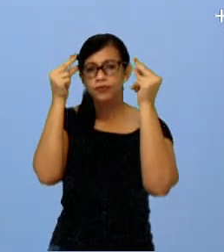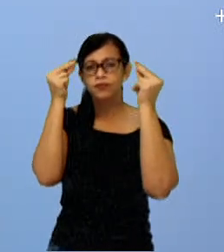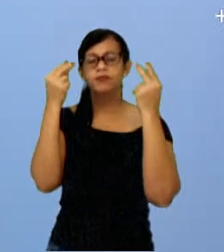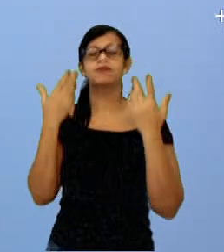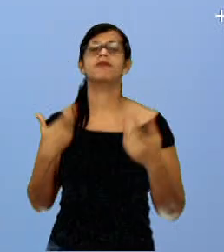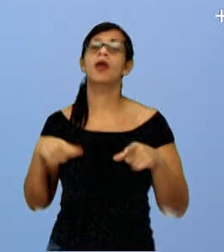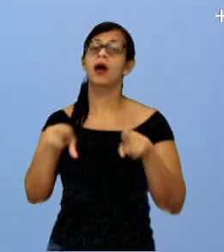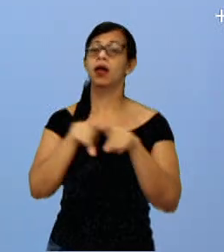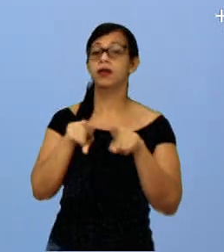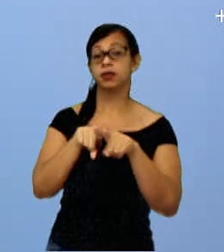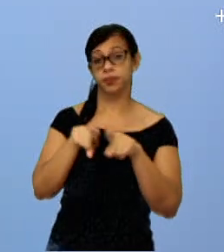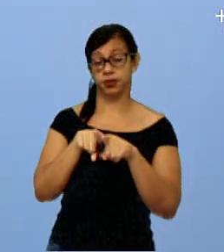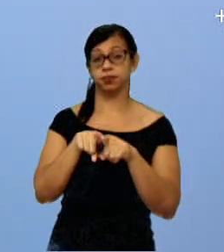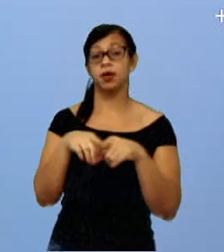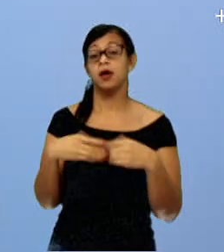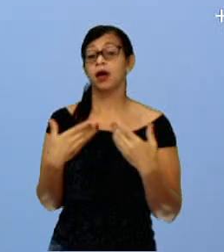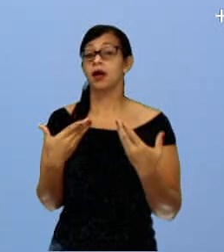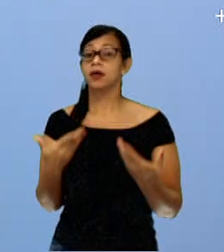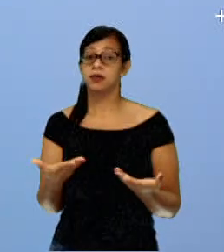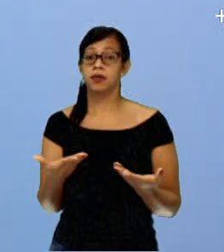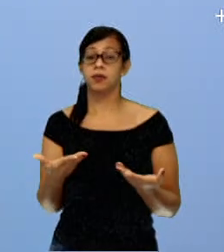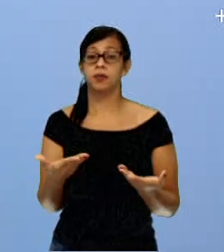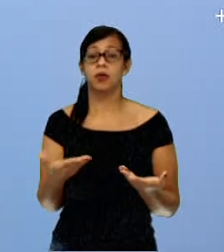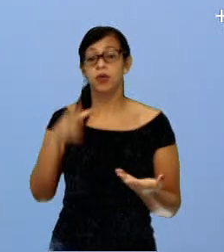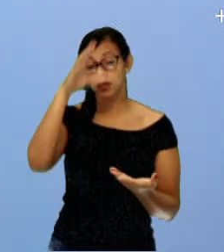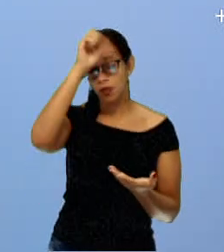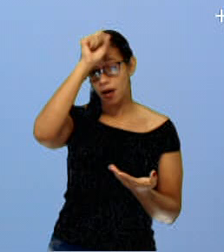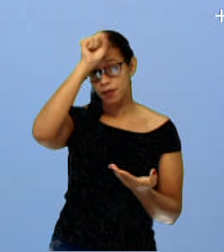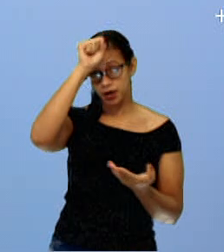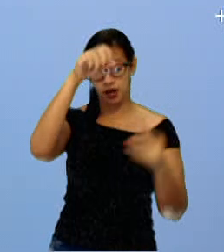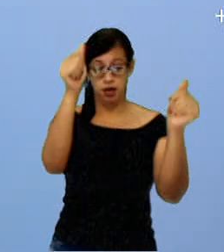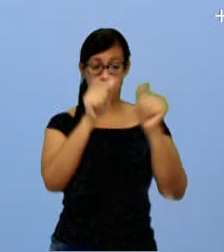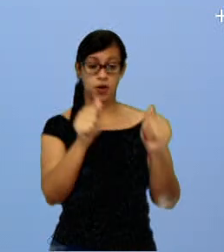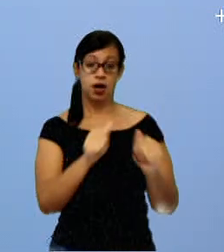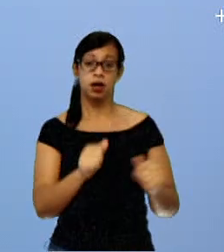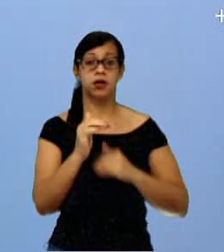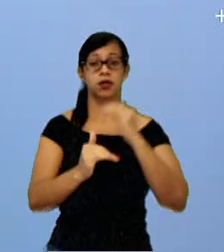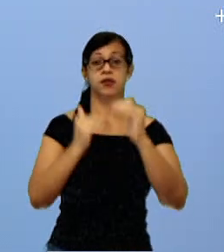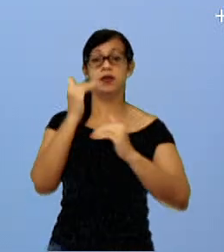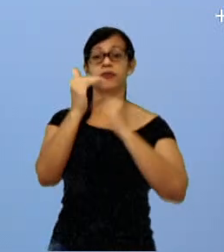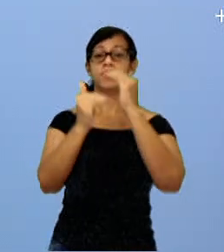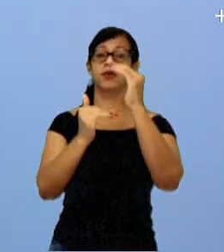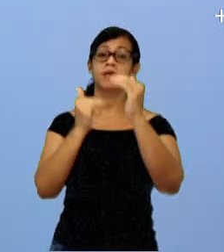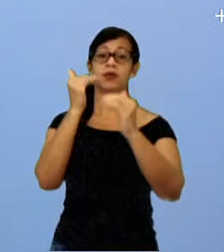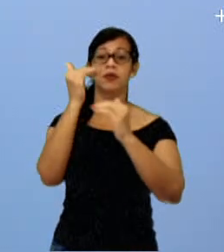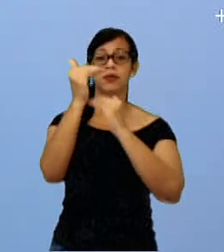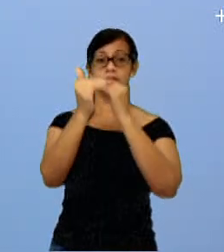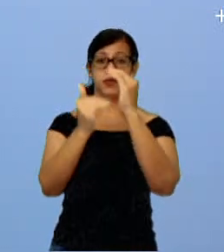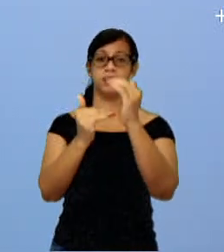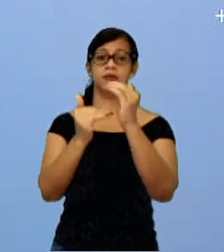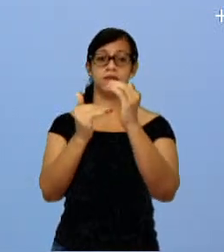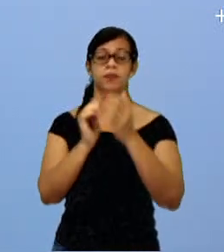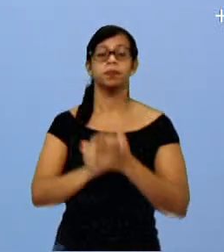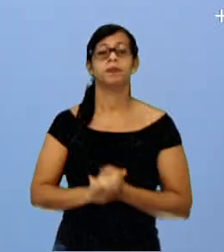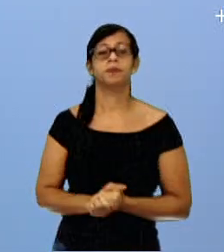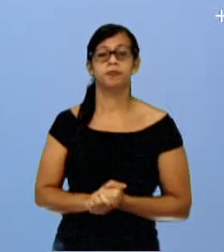ao mesmo tempo que eles estão aprendendo uma arte, eles também estão desenvolvendo elementos zen budistas.